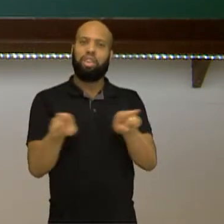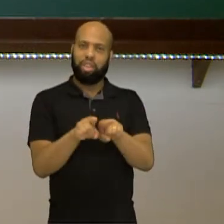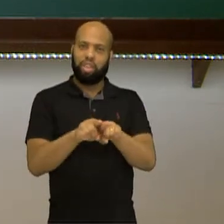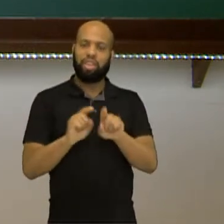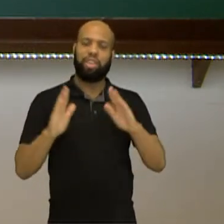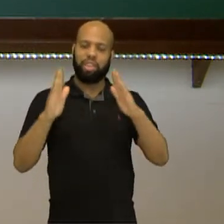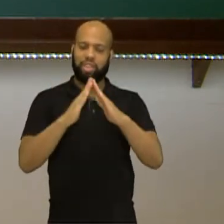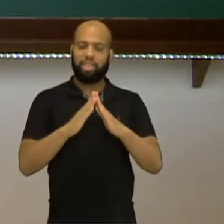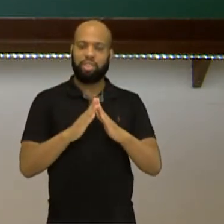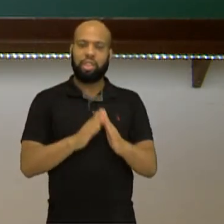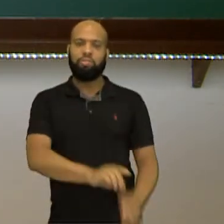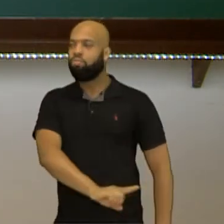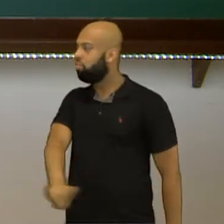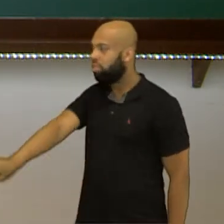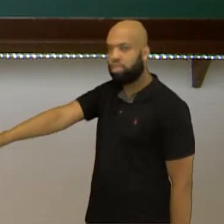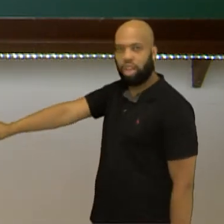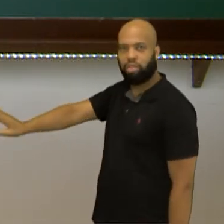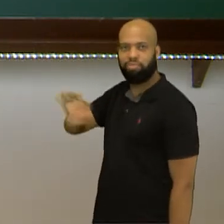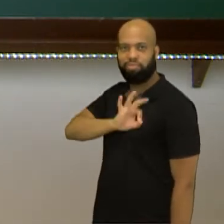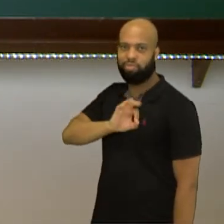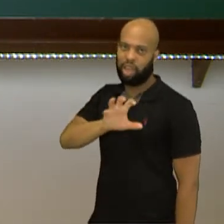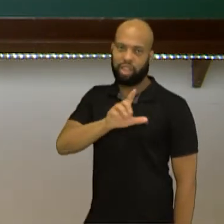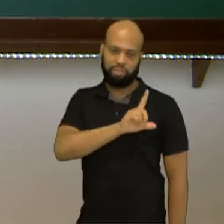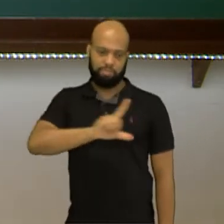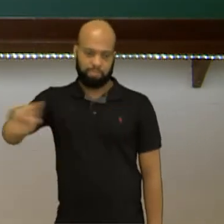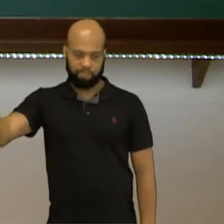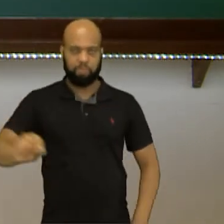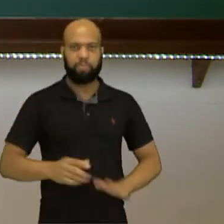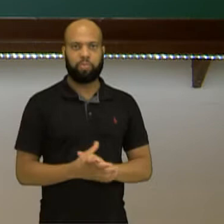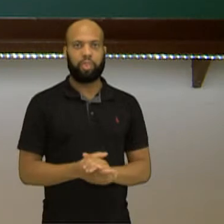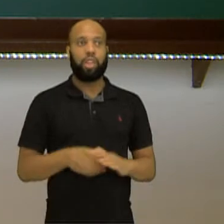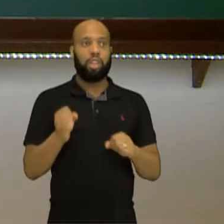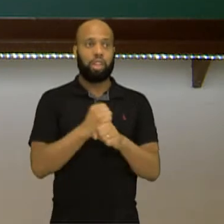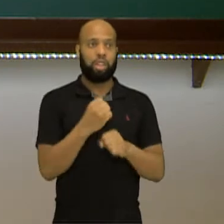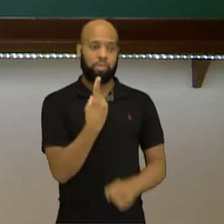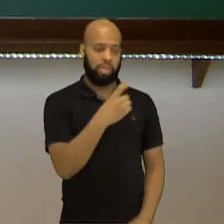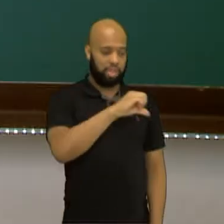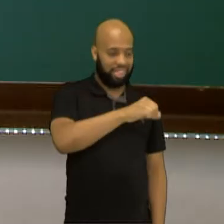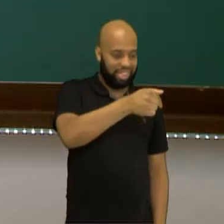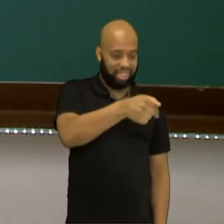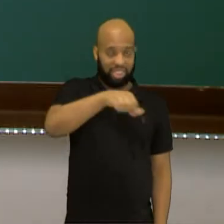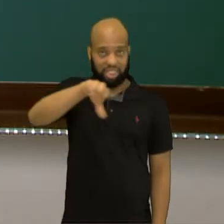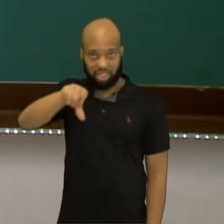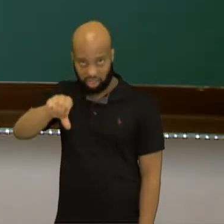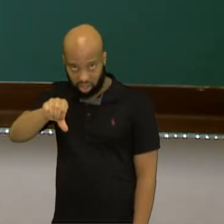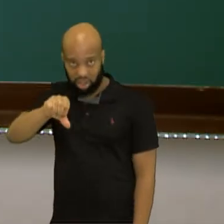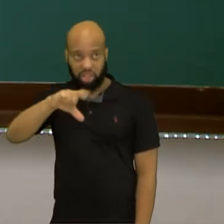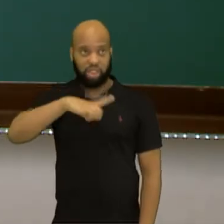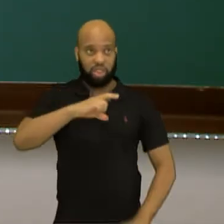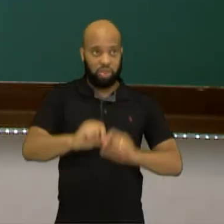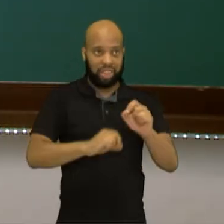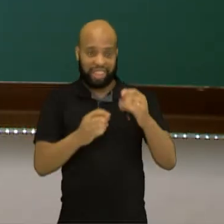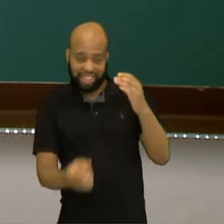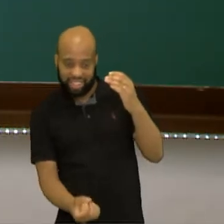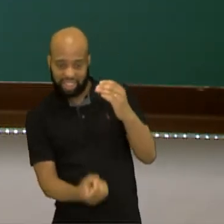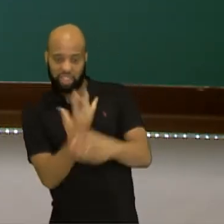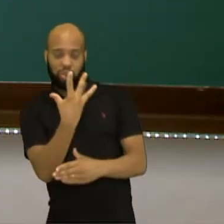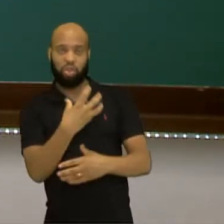sim que eles, só assim que eles saiam daquele lugar. Em 1979 surgiu uma manobra,